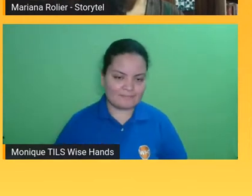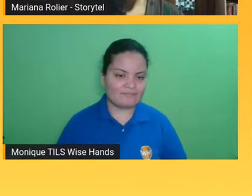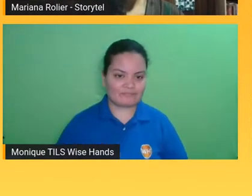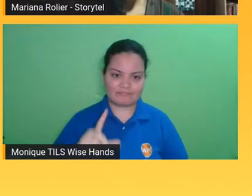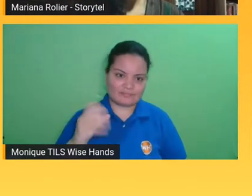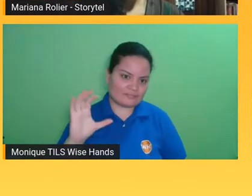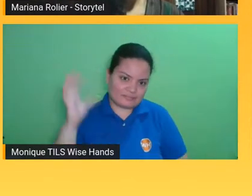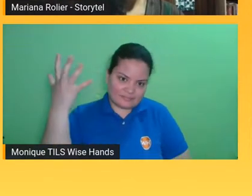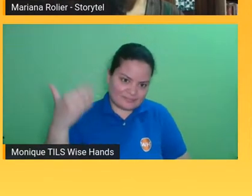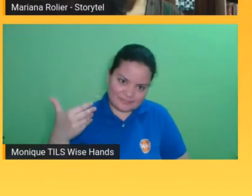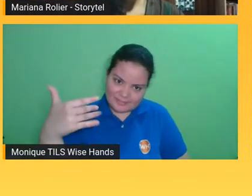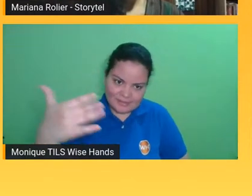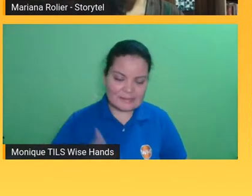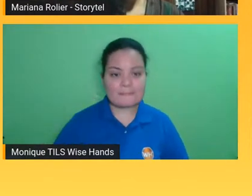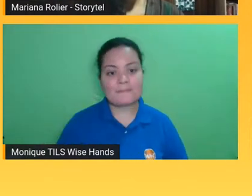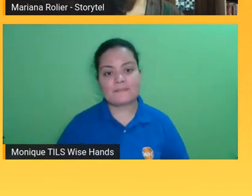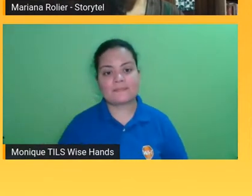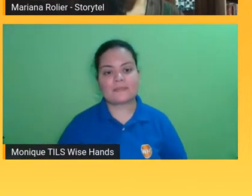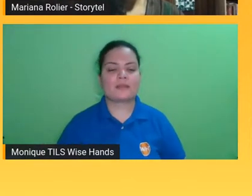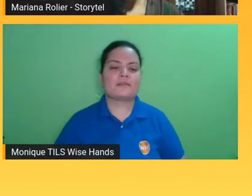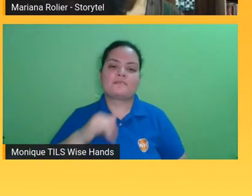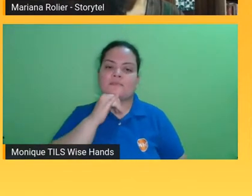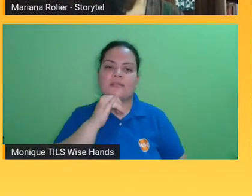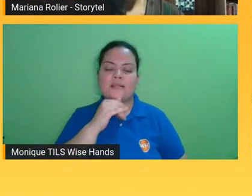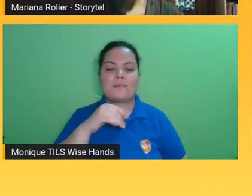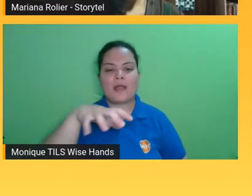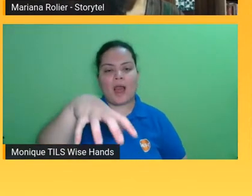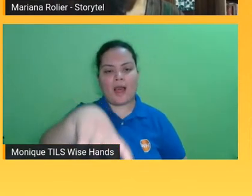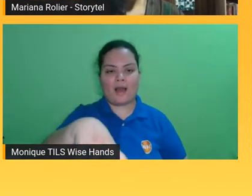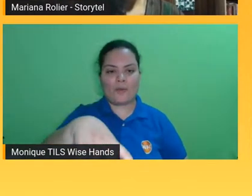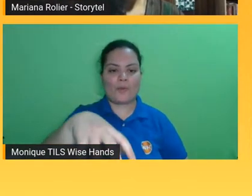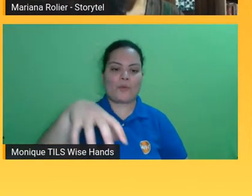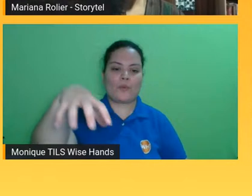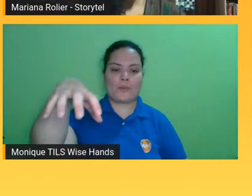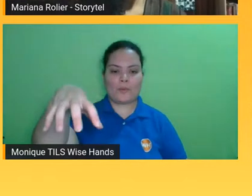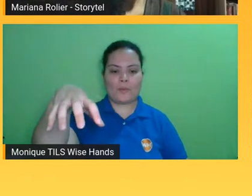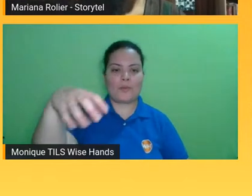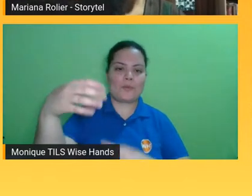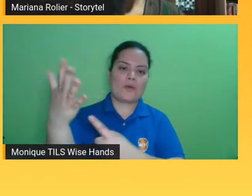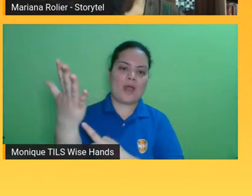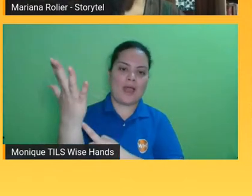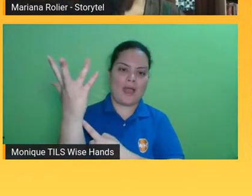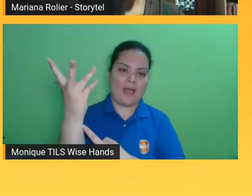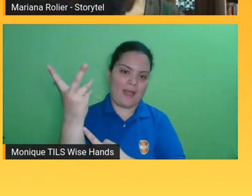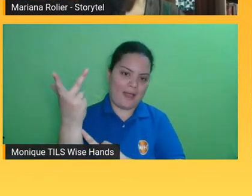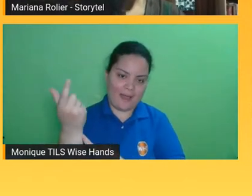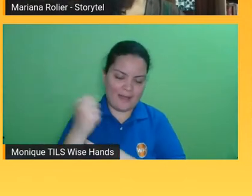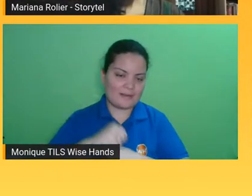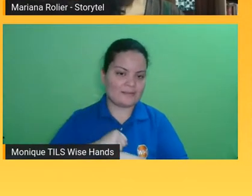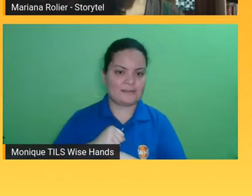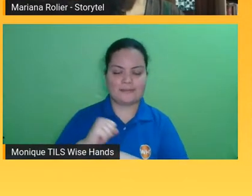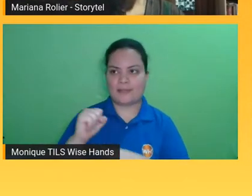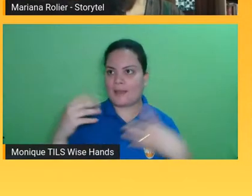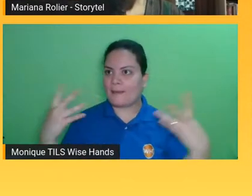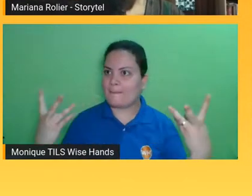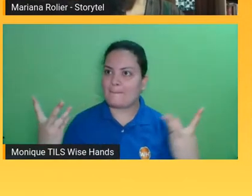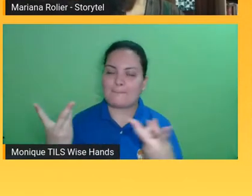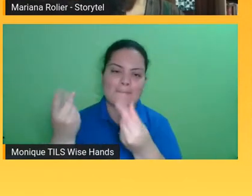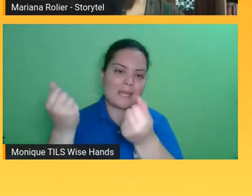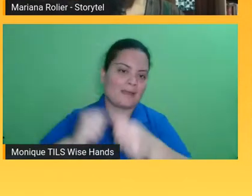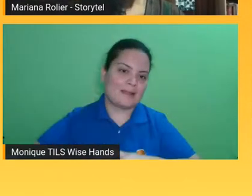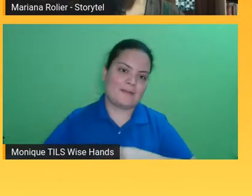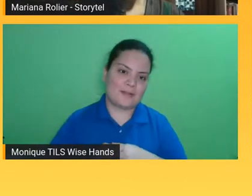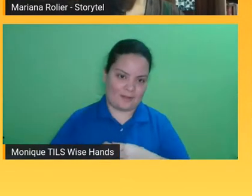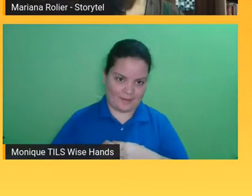pessoas que pensam em capas maravilhosas e ali a capa que fala com a quarta capa que tem uma imagem pensando